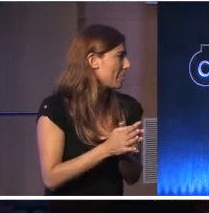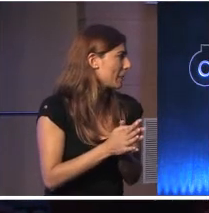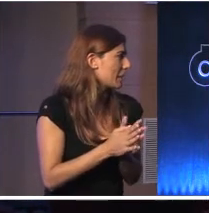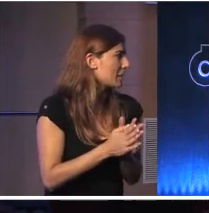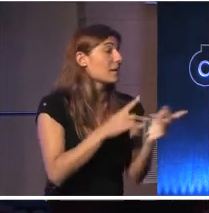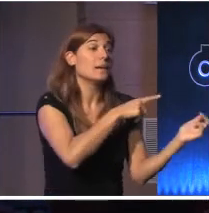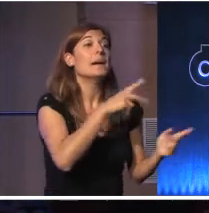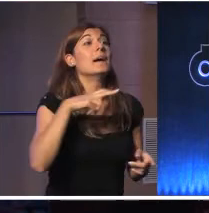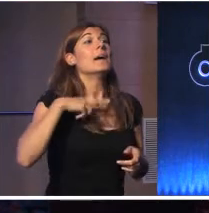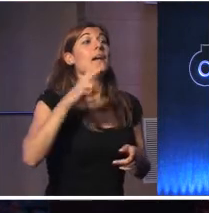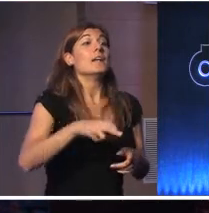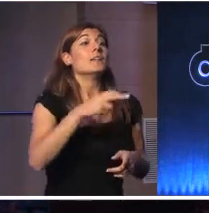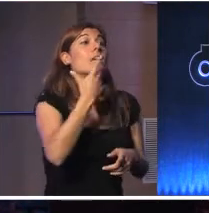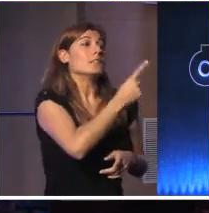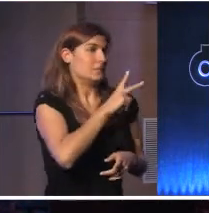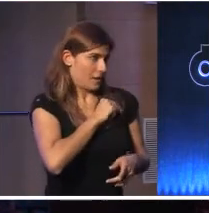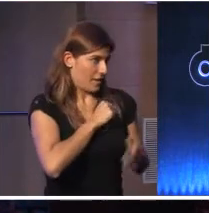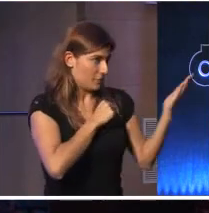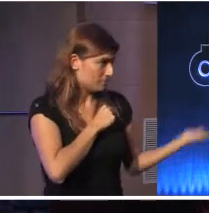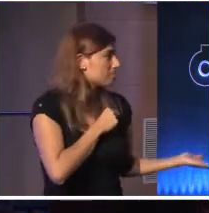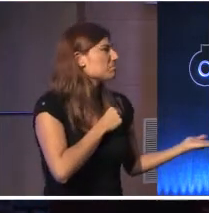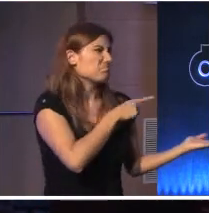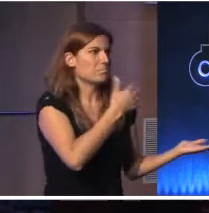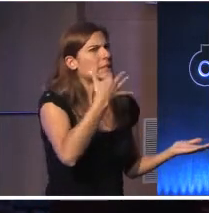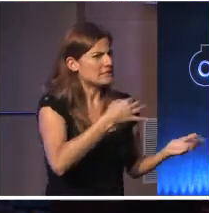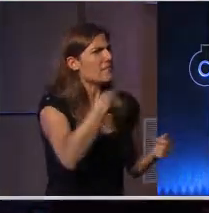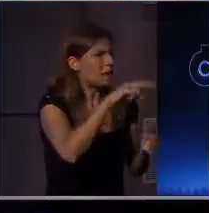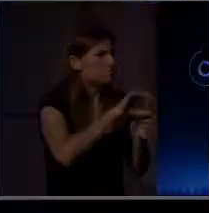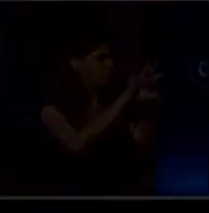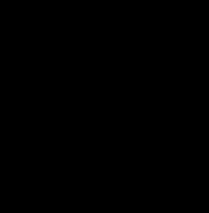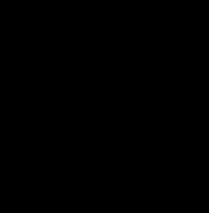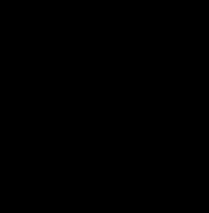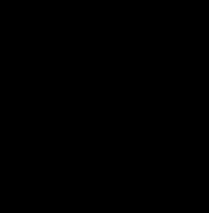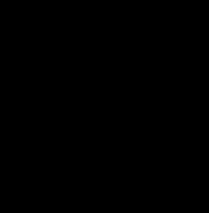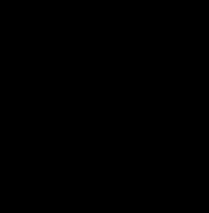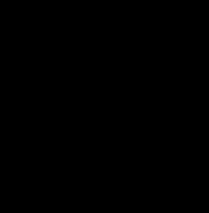E a doutora Helena vai-nos, certamente, trazer aqui algumas novidades. Doutora, a palavra é sua.